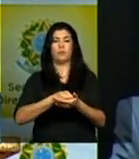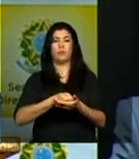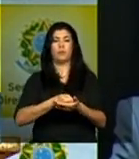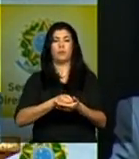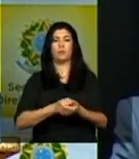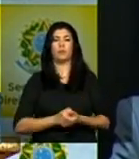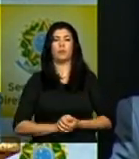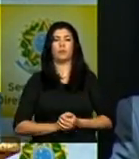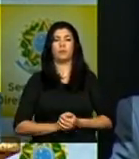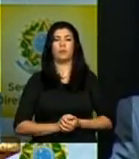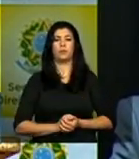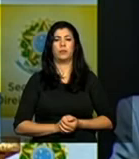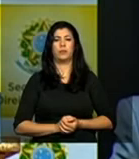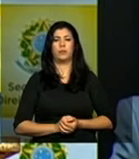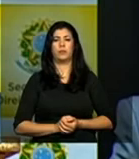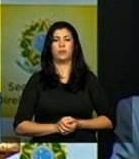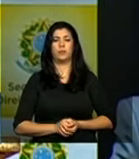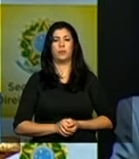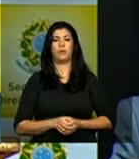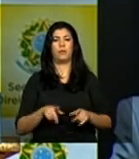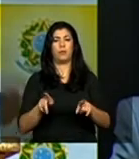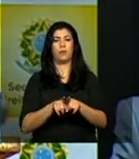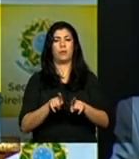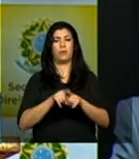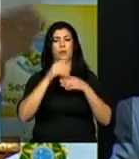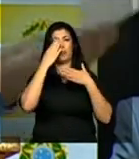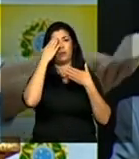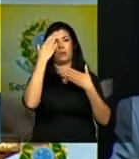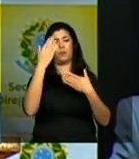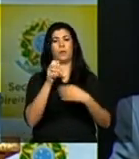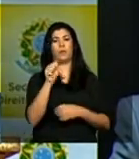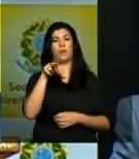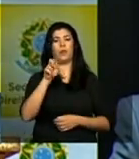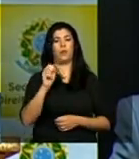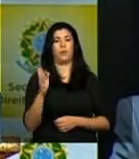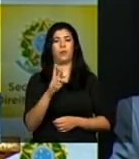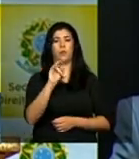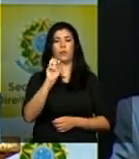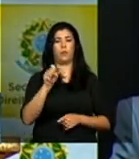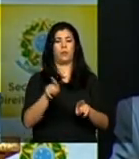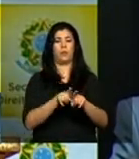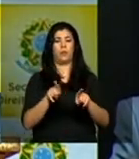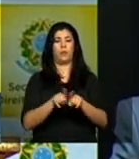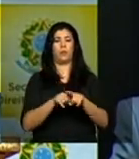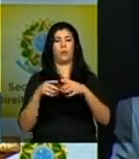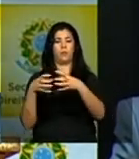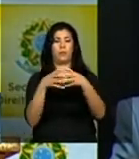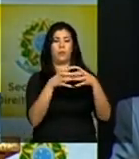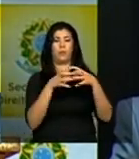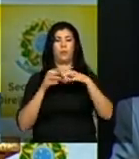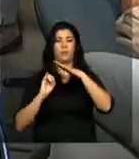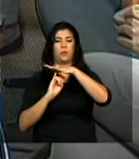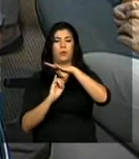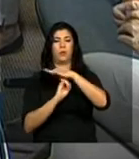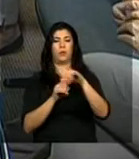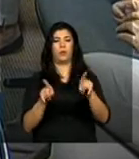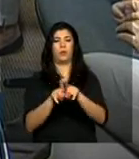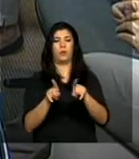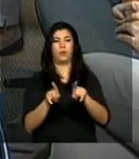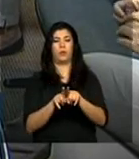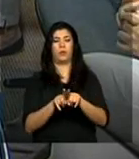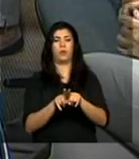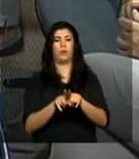a Ana Rosa que é a equipe do instituto e ao nosso querido Jorge